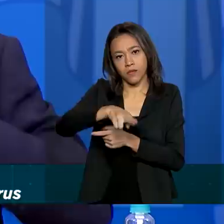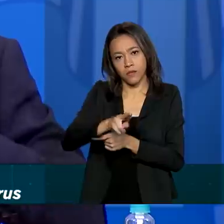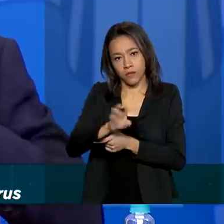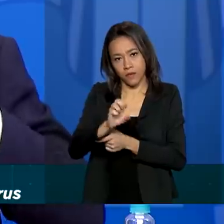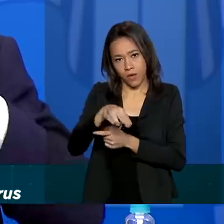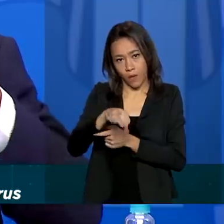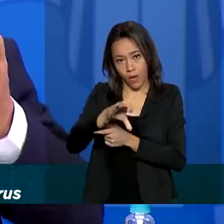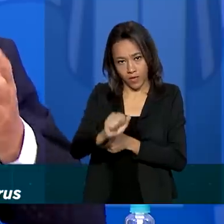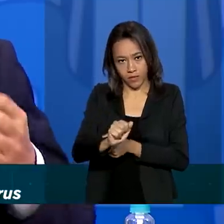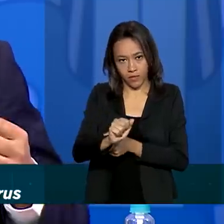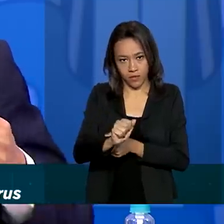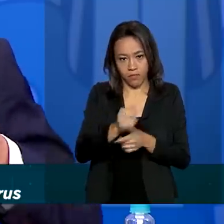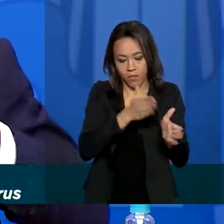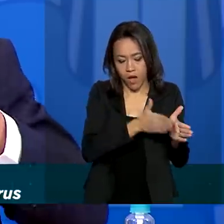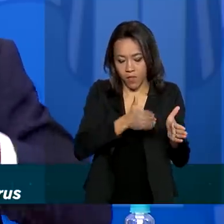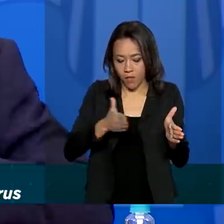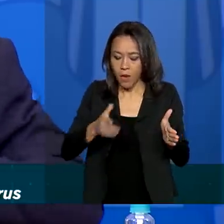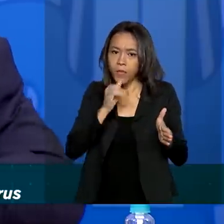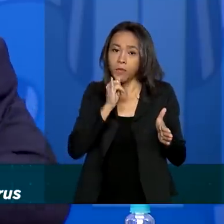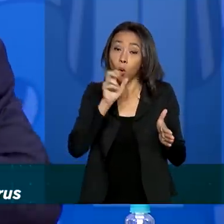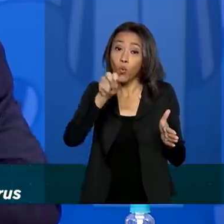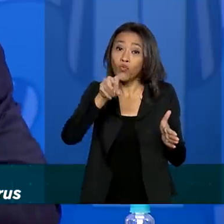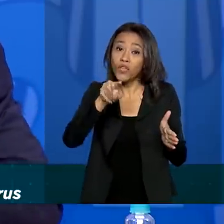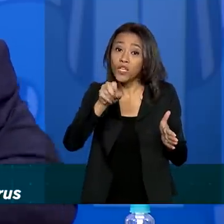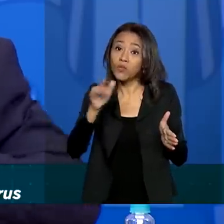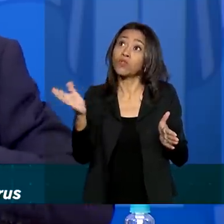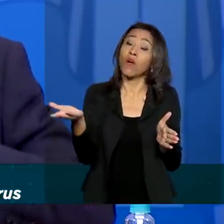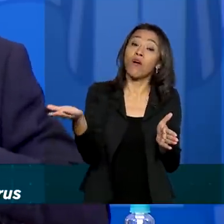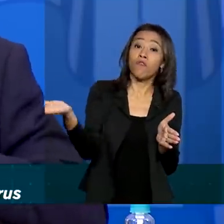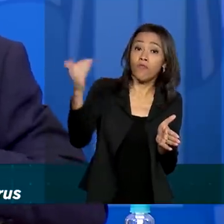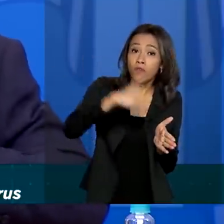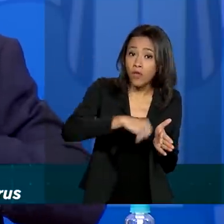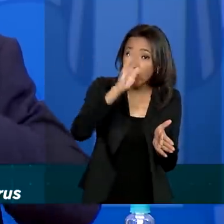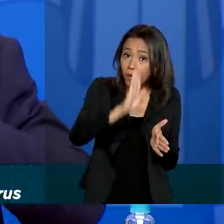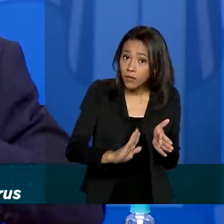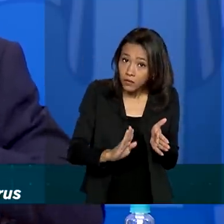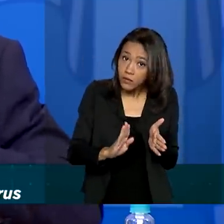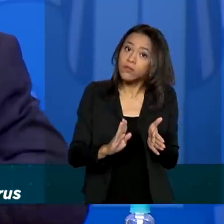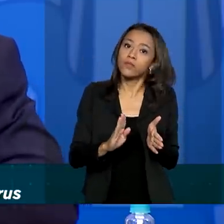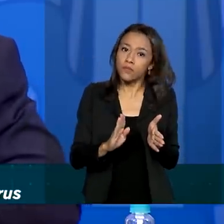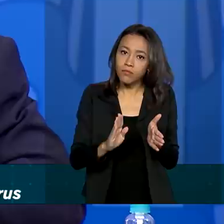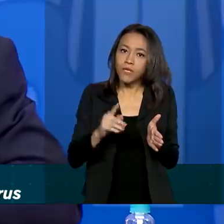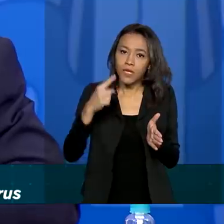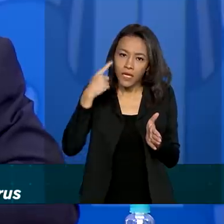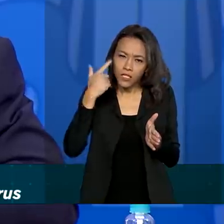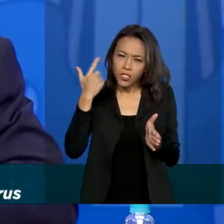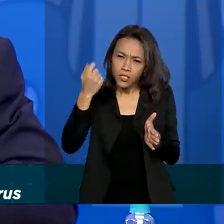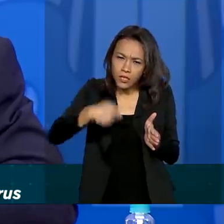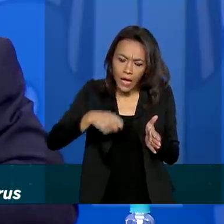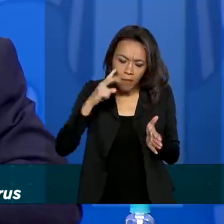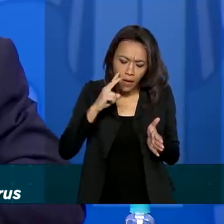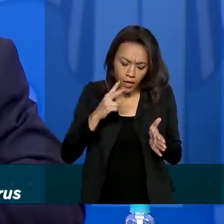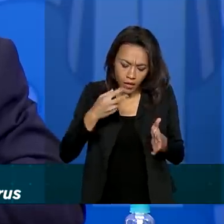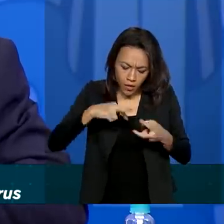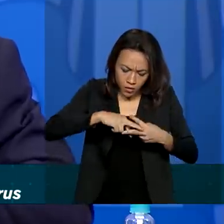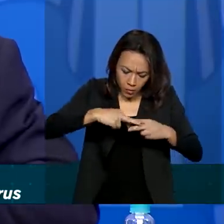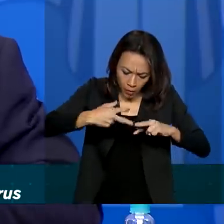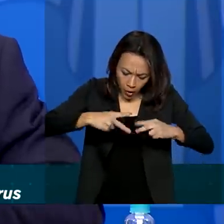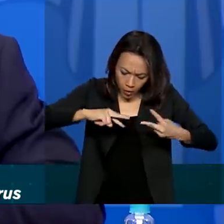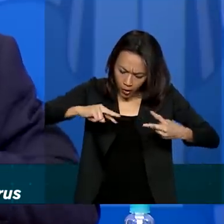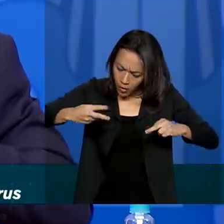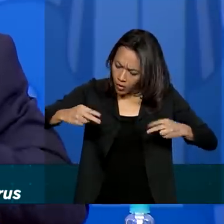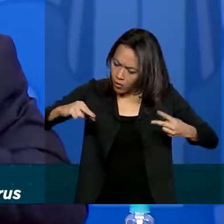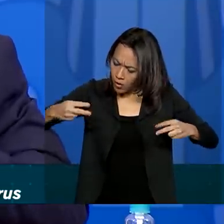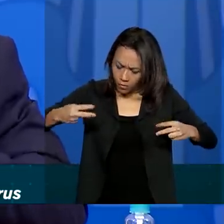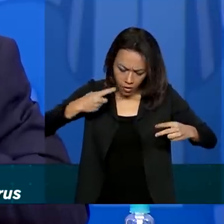sido trazido de alguns outros lugares, outros países, isso também serve para fazer esse mapeamento quando você faz o sequenciamento do vírus, você tem uma ideia